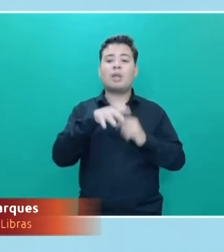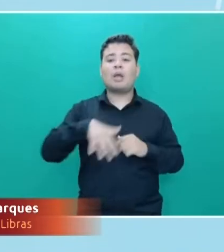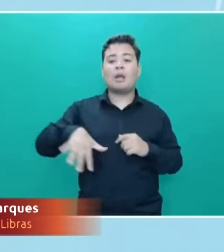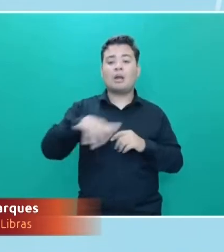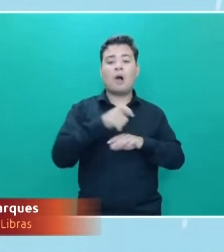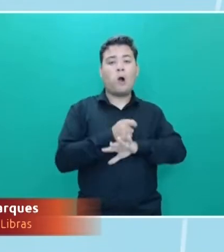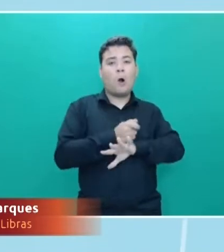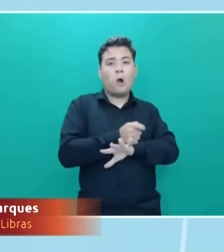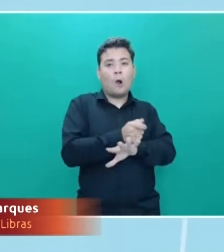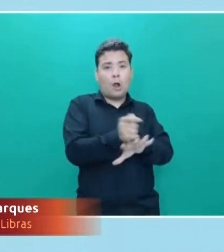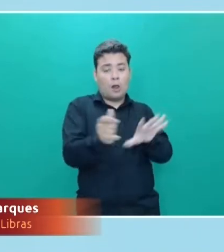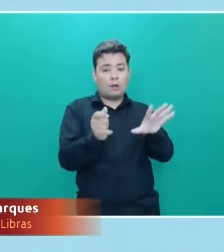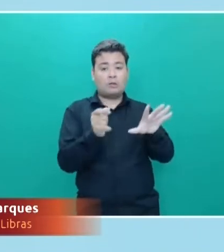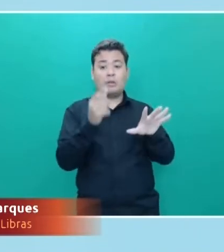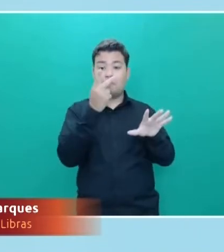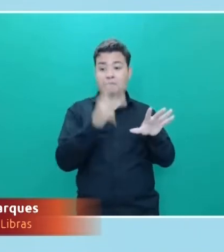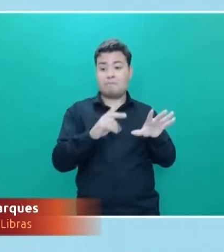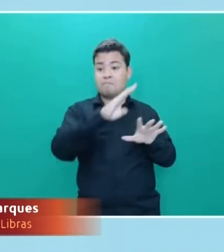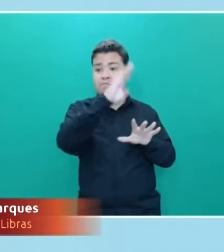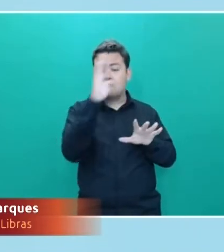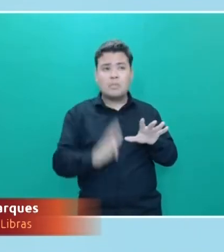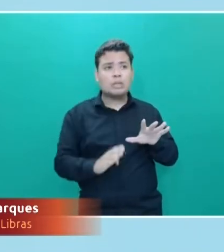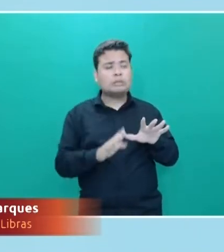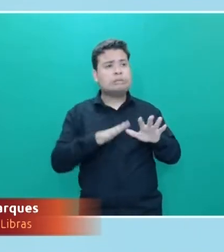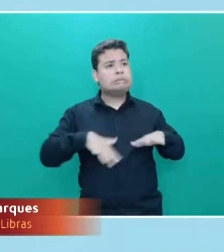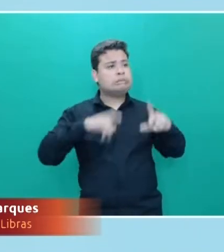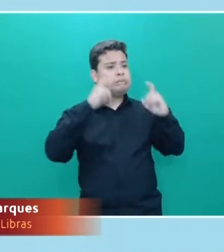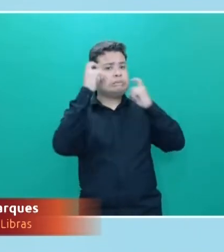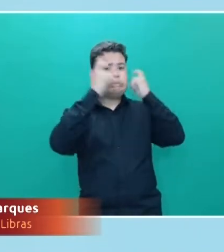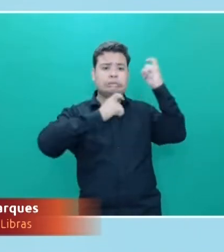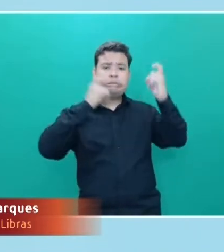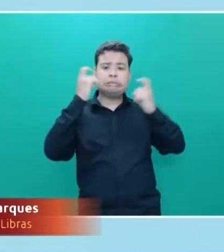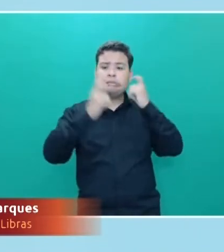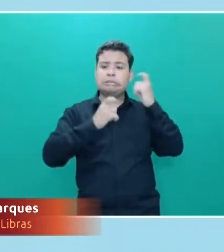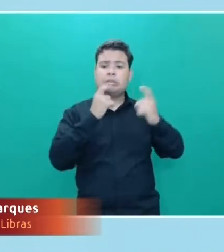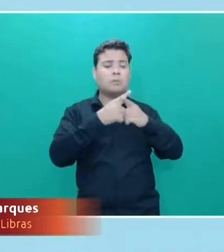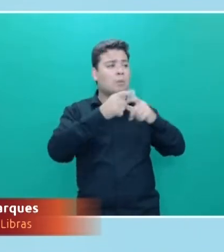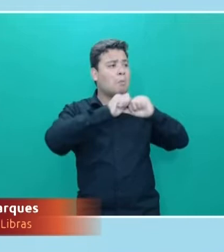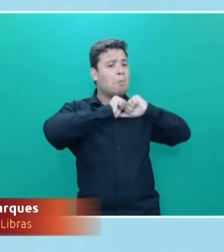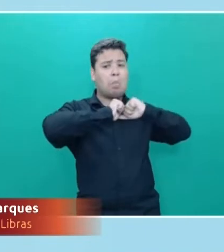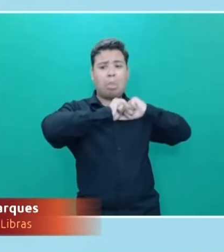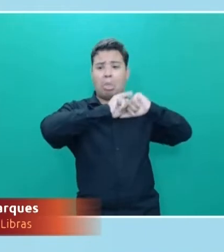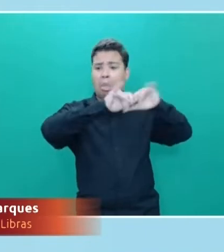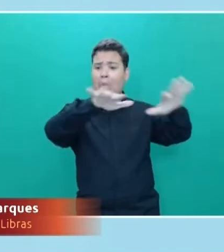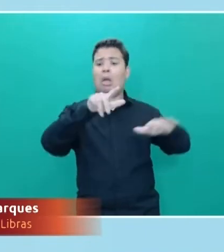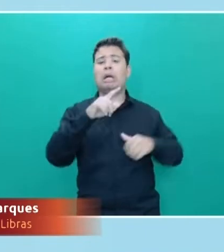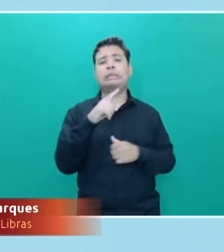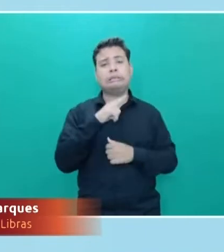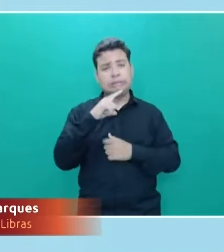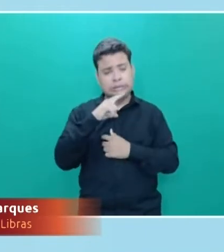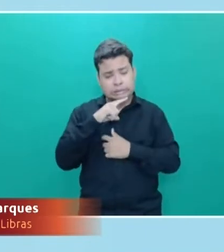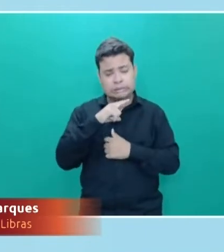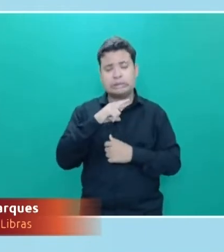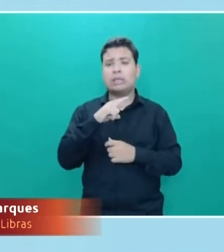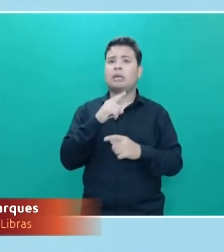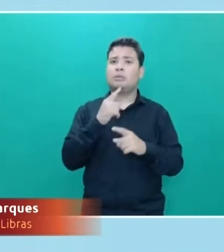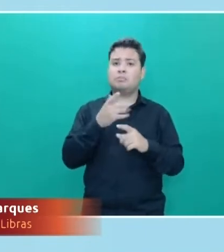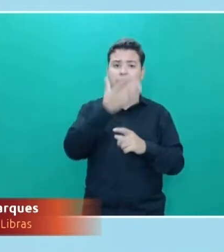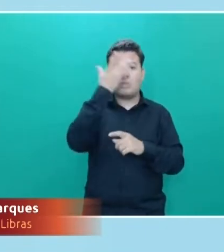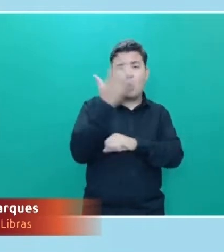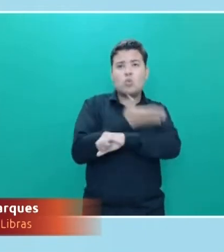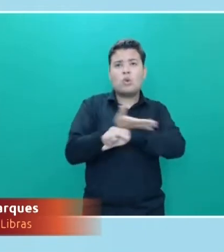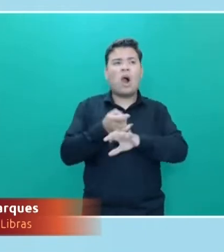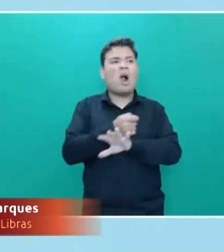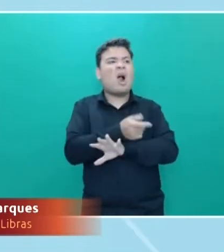que no Brasil se tornou algo recorrente, porque virou uma prática, assim, extremamente disseminada, uma